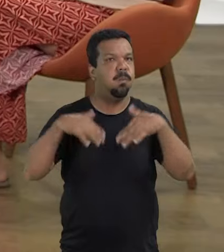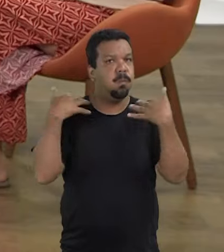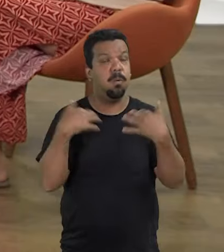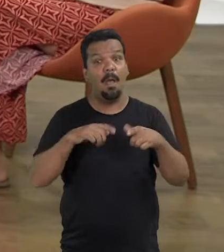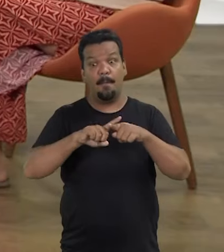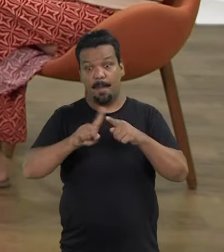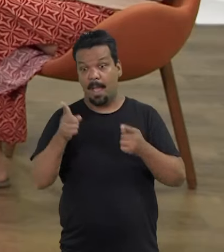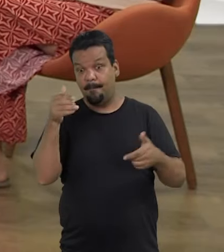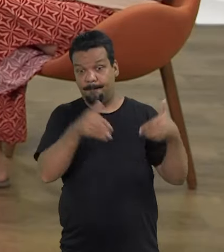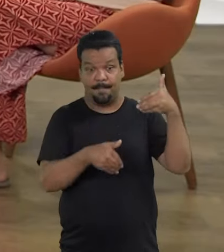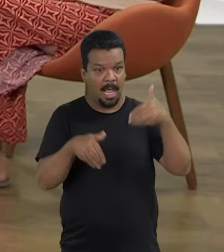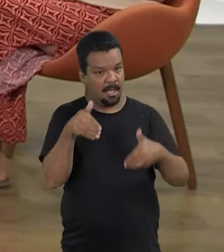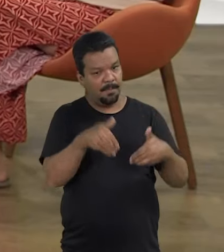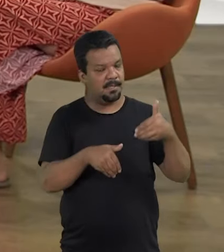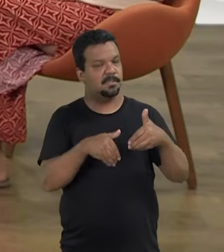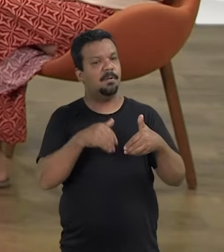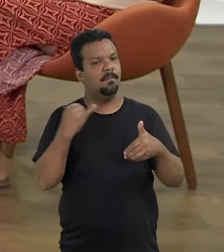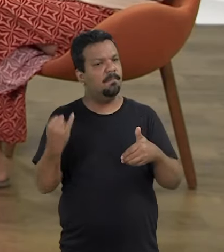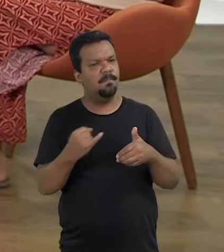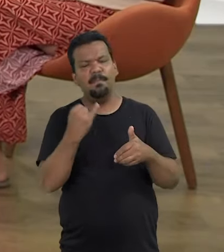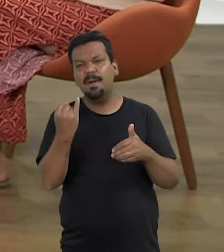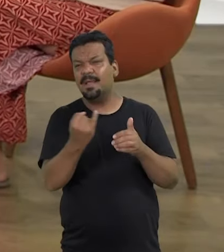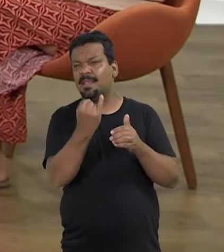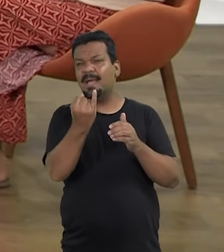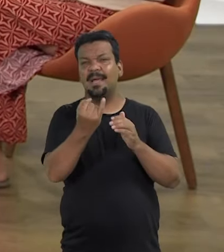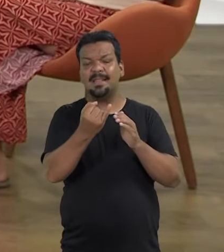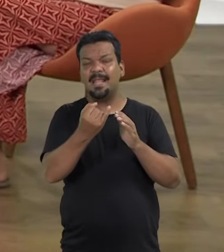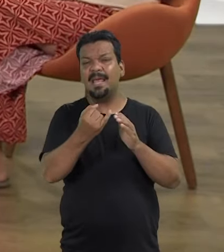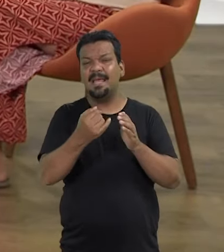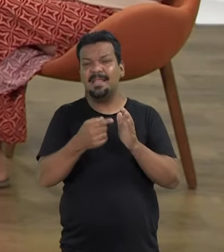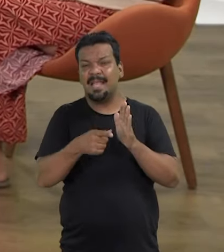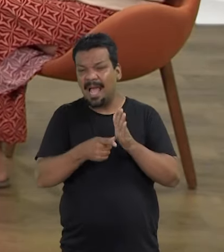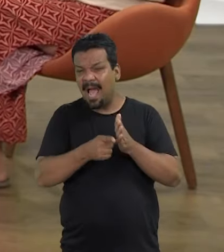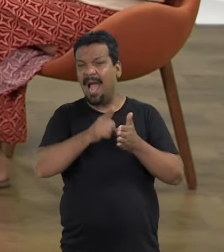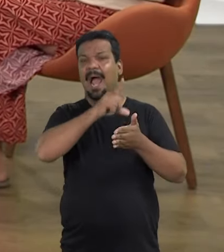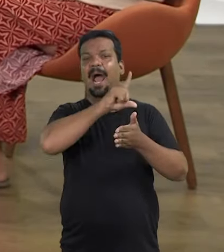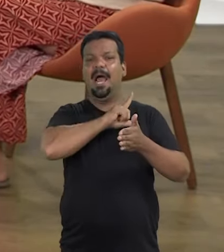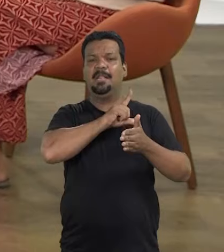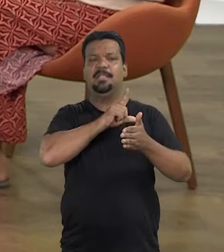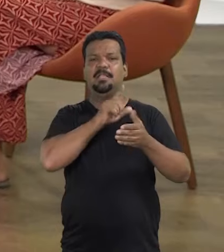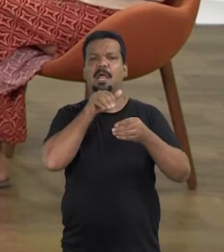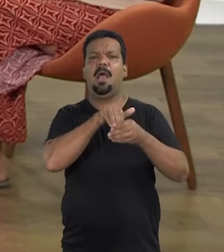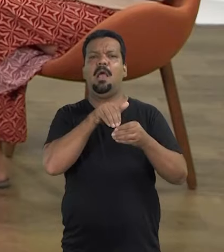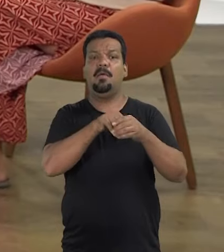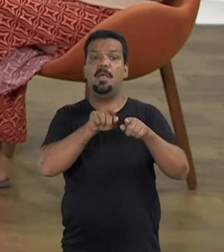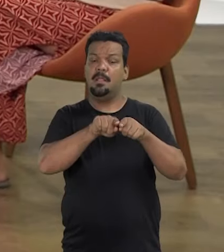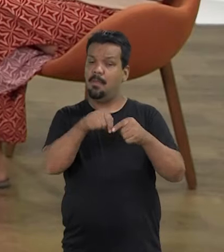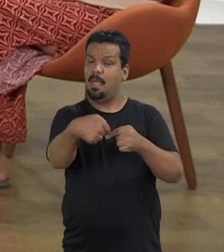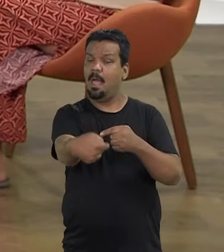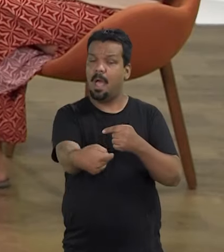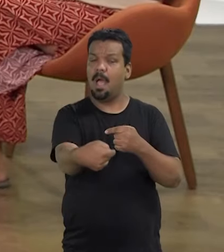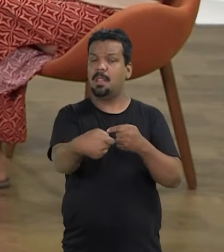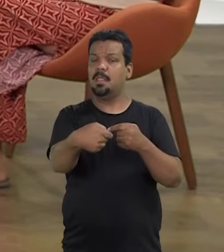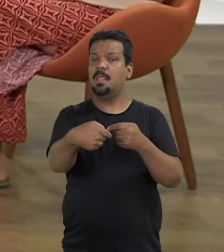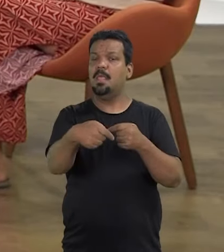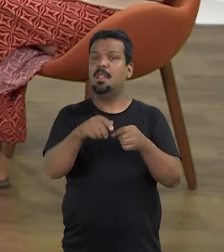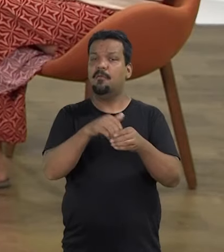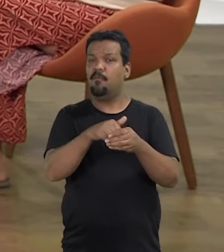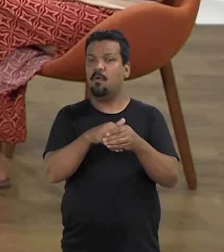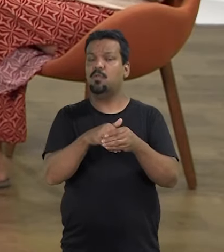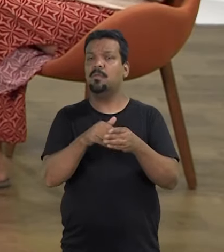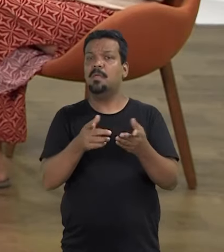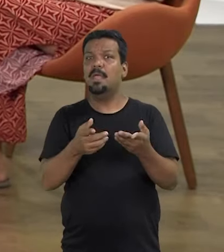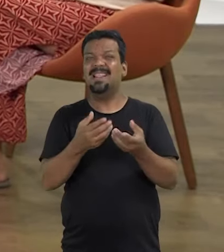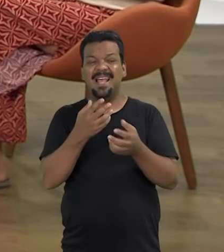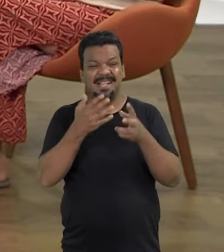importantíssimo, claro, mas a participação política é perene. Ela está presente antes, durante e depois das eleições. Por exemplo,